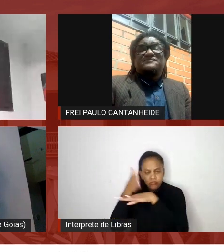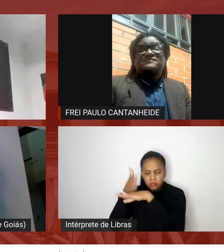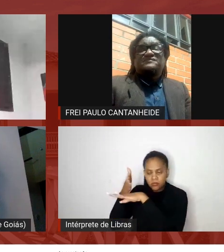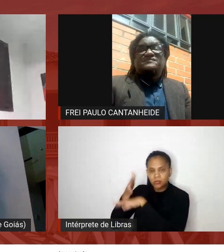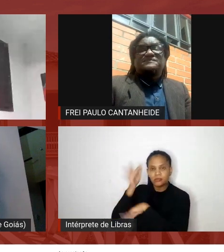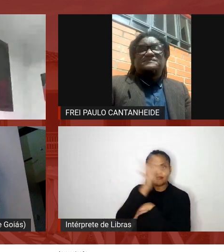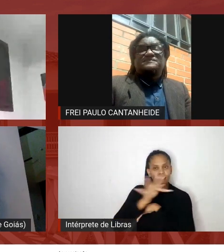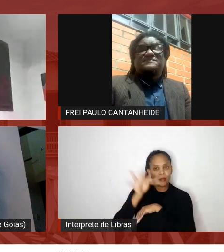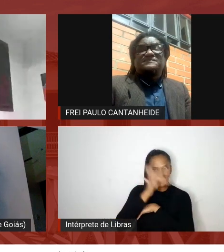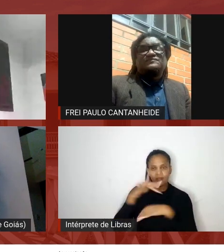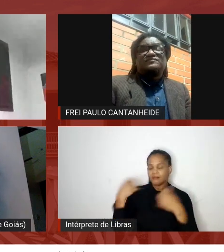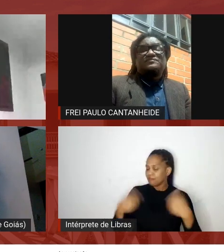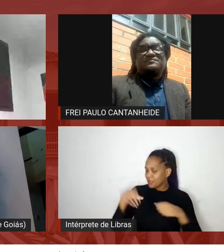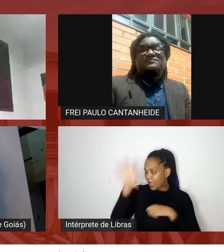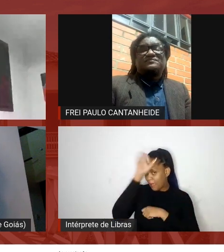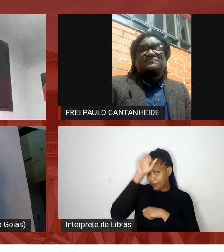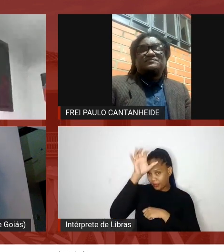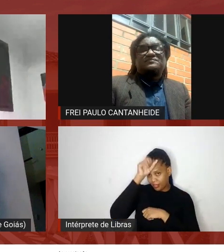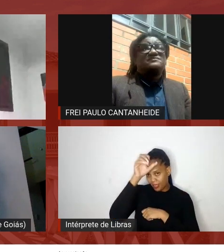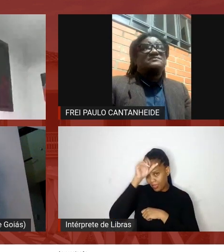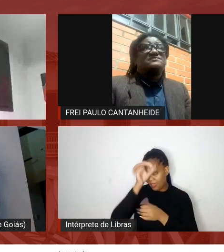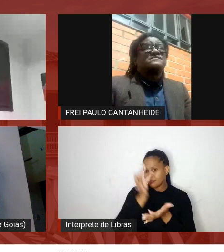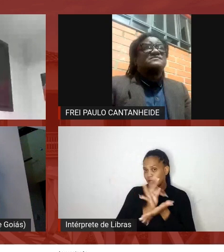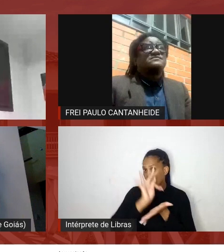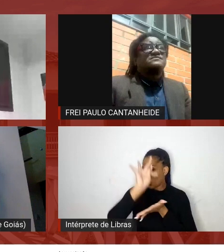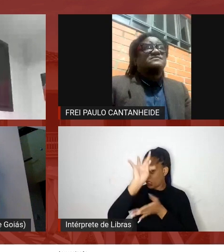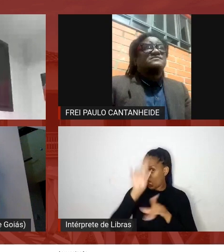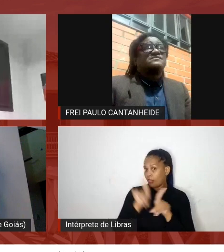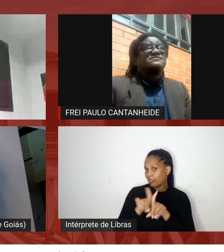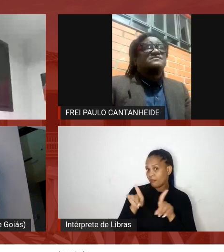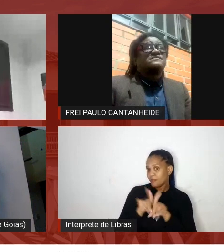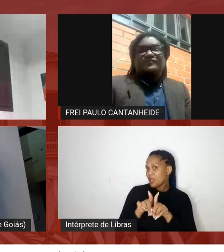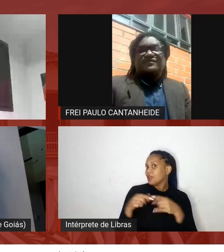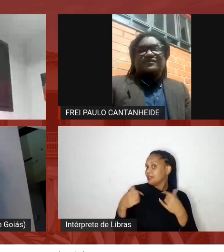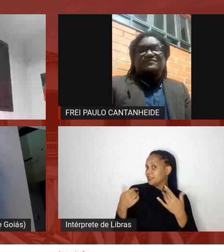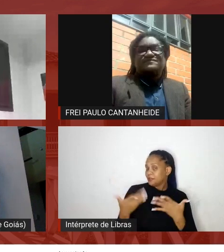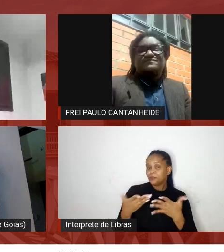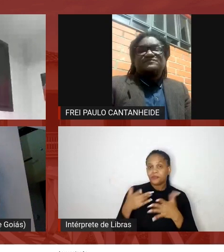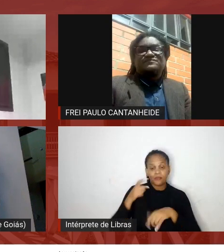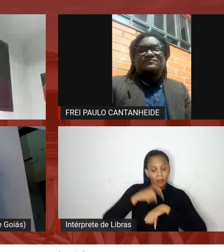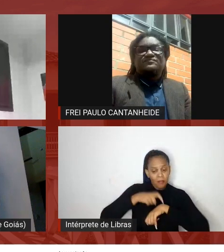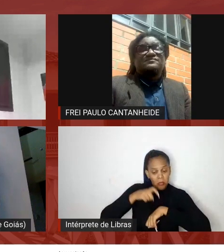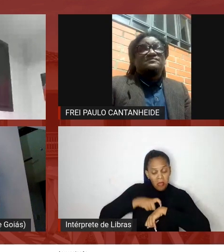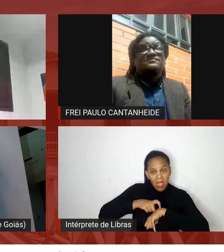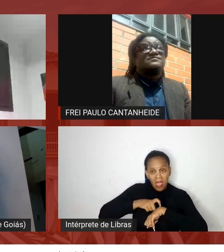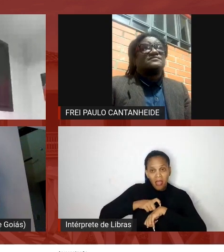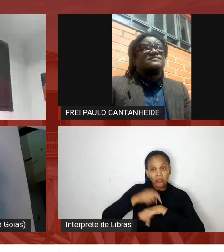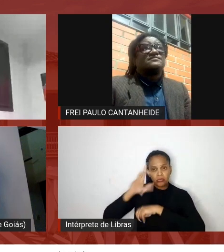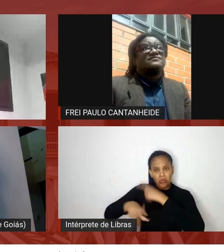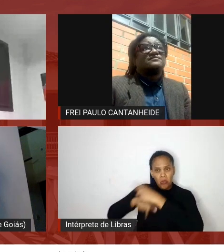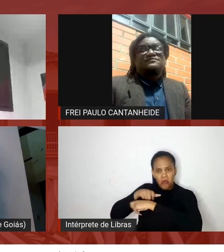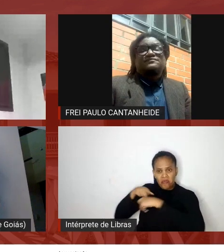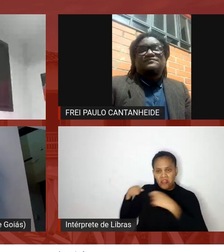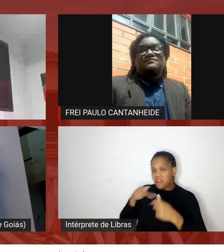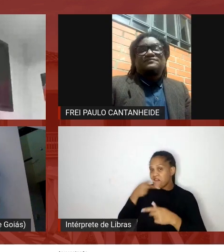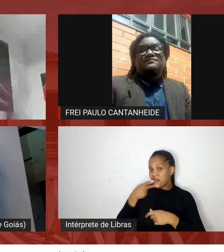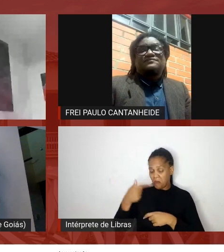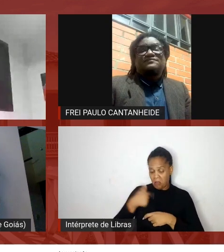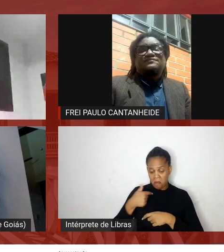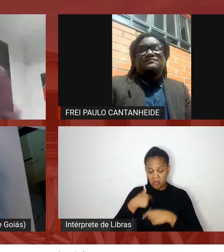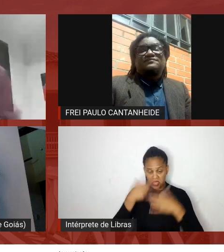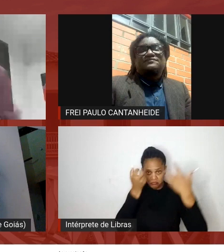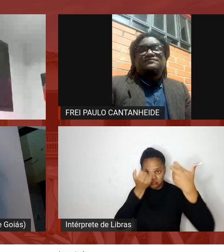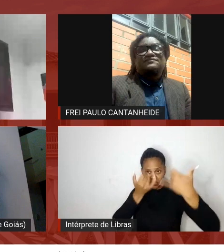precisamos aprender as teorias e aí quando o Frei Paulo fez a leitura da minha fala eu só agradeço porque as vezes